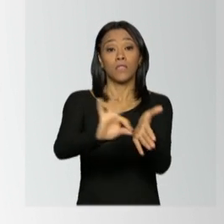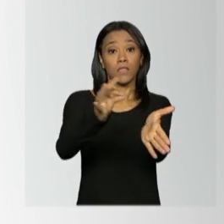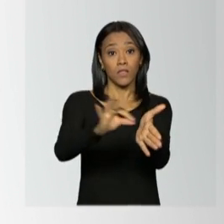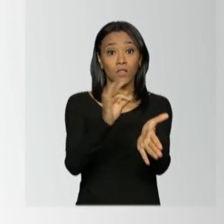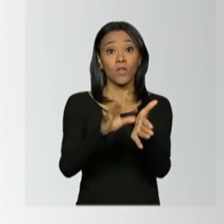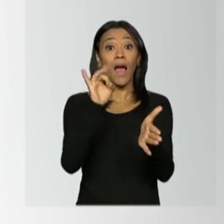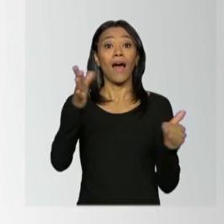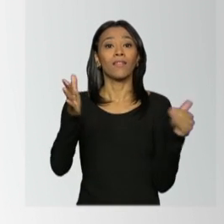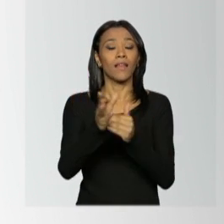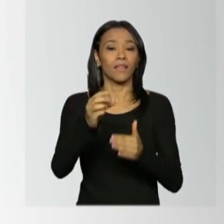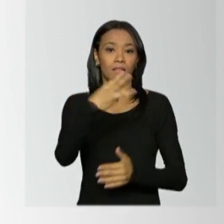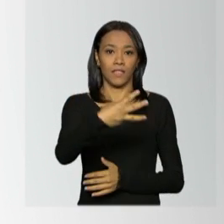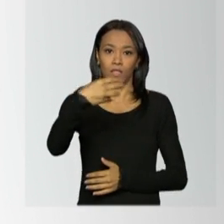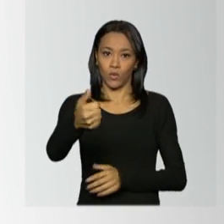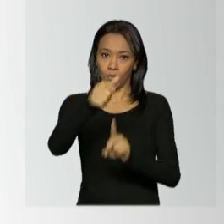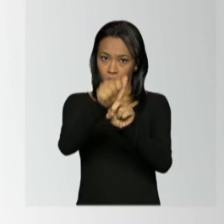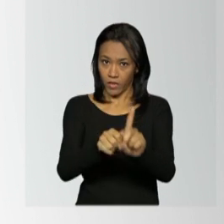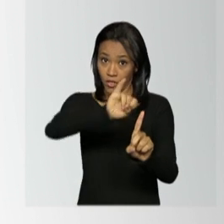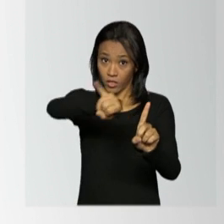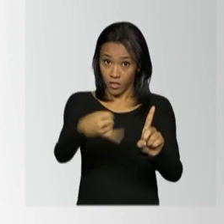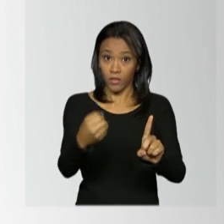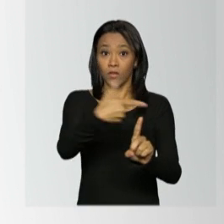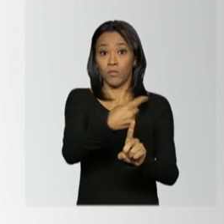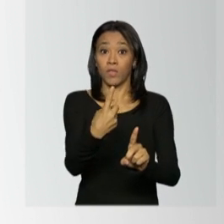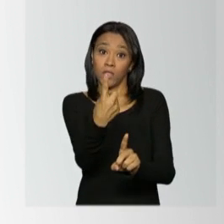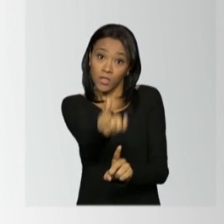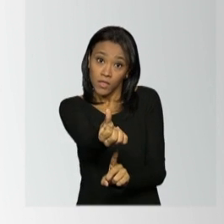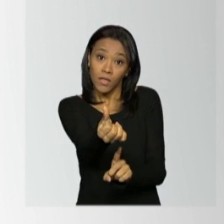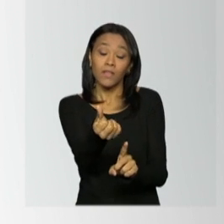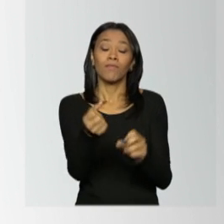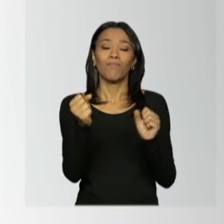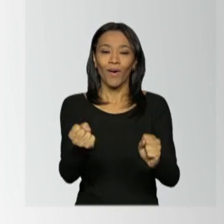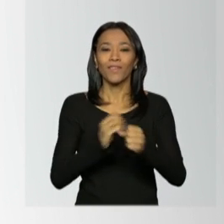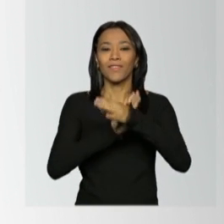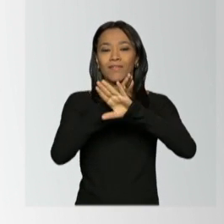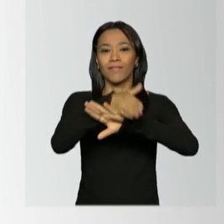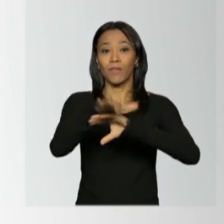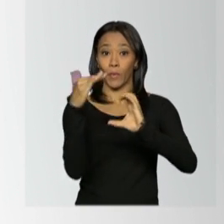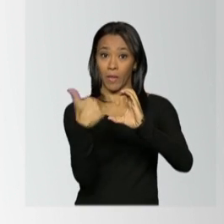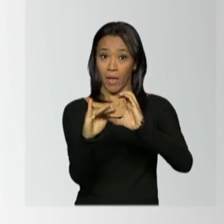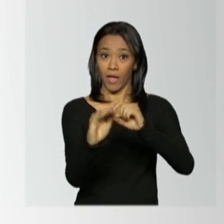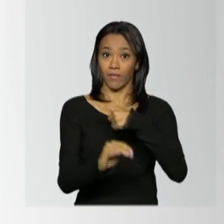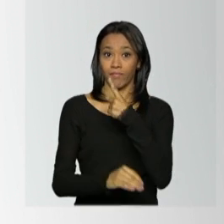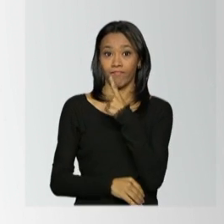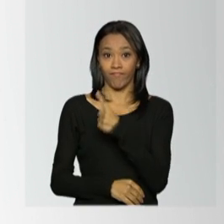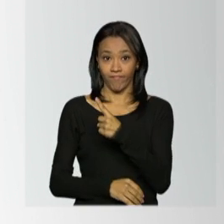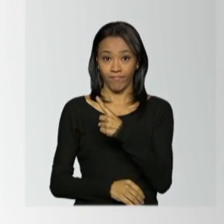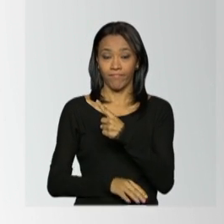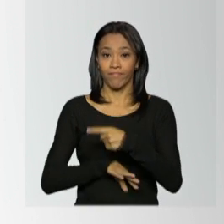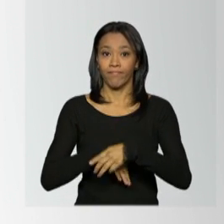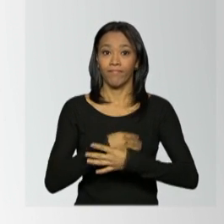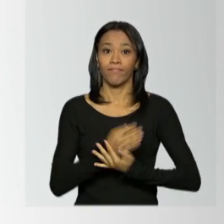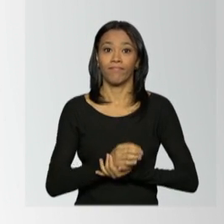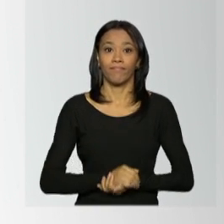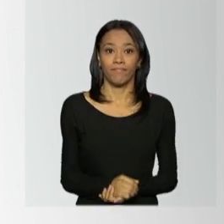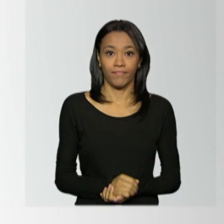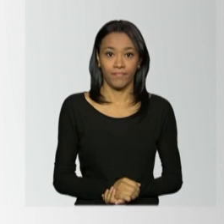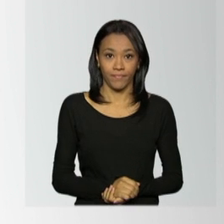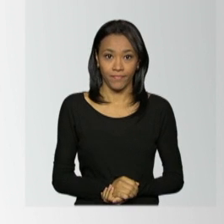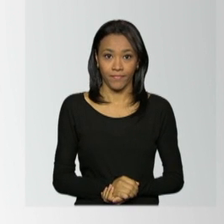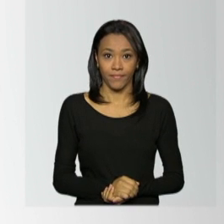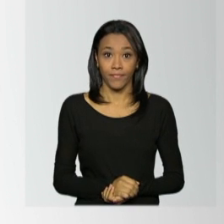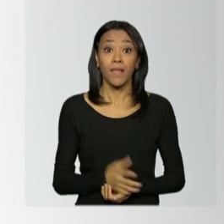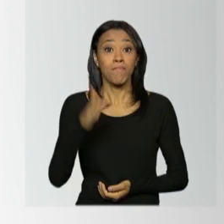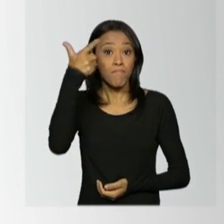feitas até 31 de janeiro de 2016 pelo e-mail comitêlgbt.gov.br.